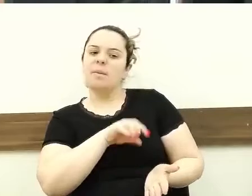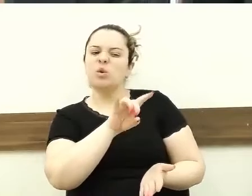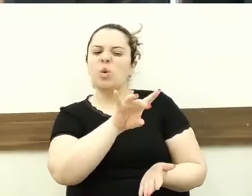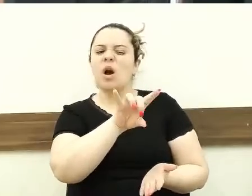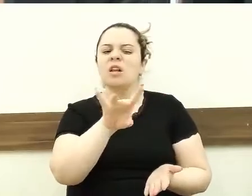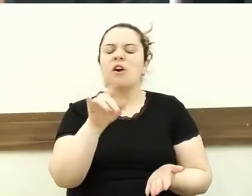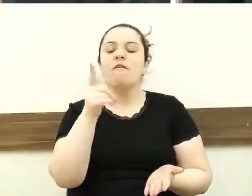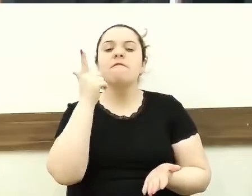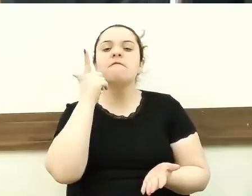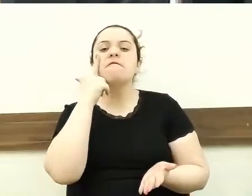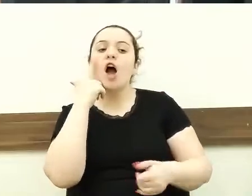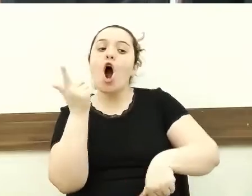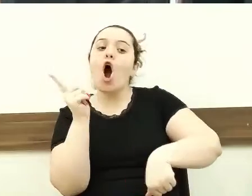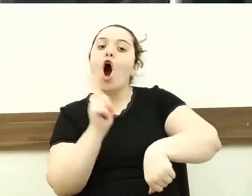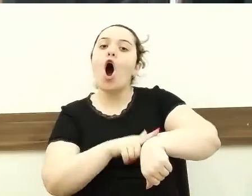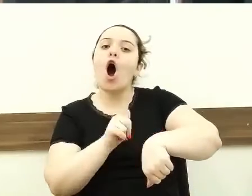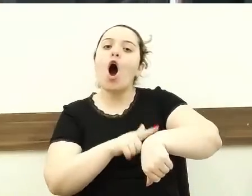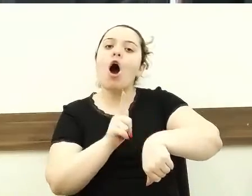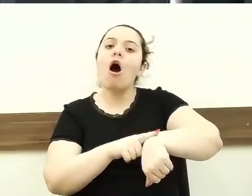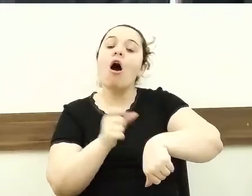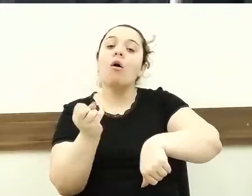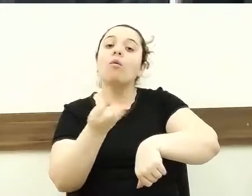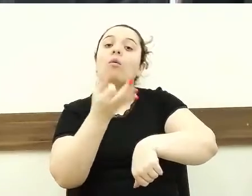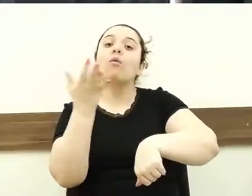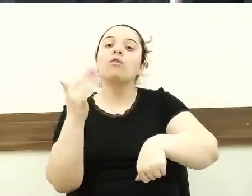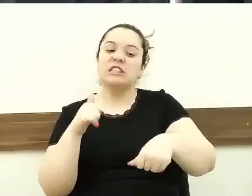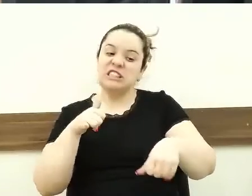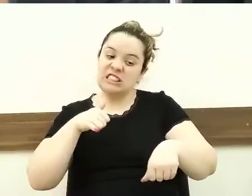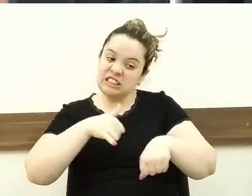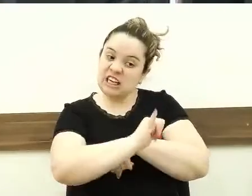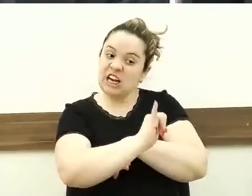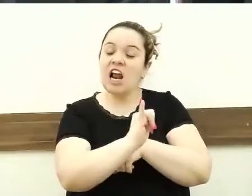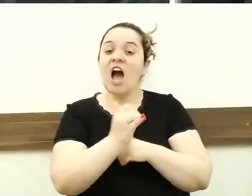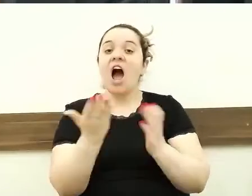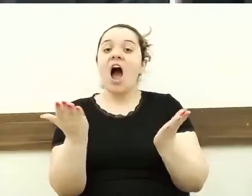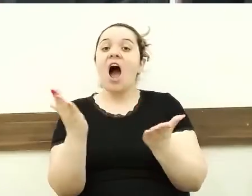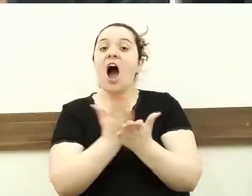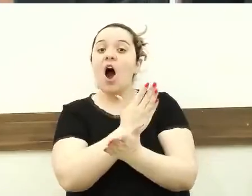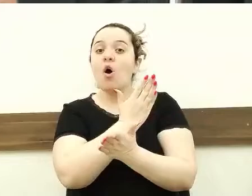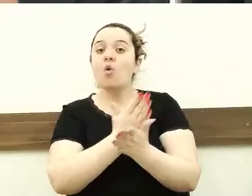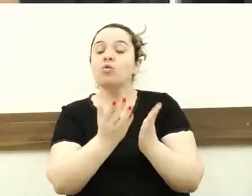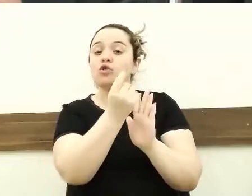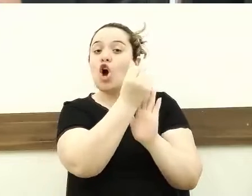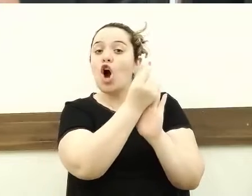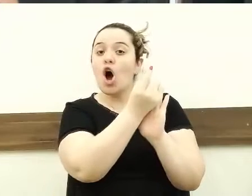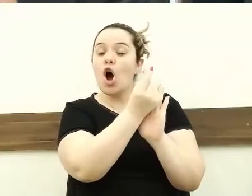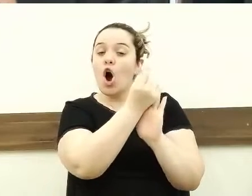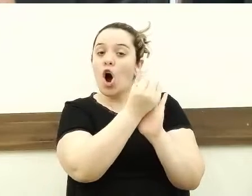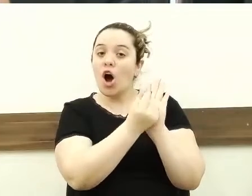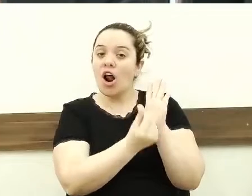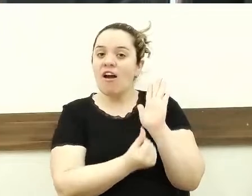fizeram sem ter feito. Muitos até vão receber hora extra, sem nem estar trabalhando.